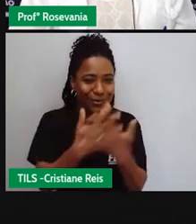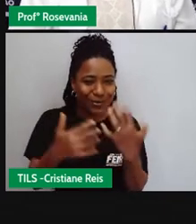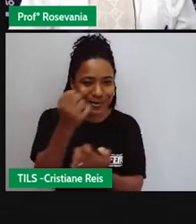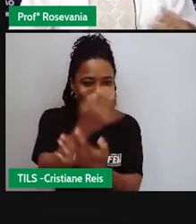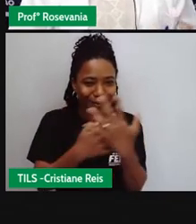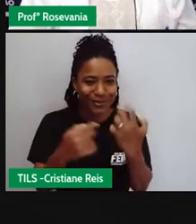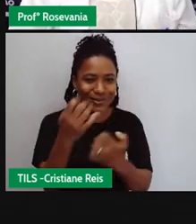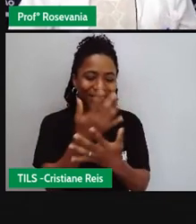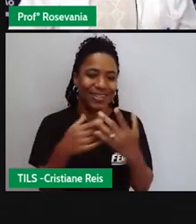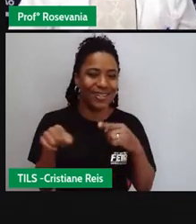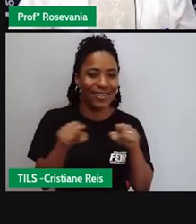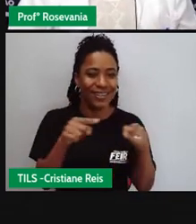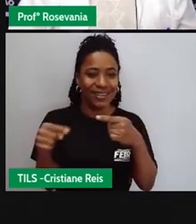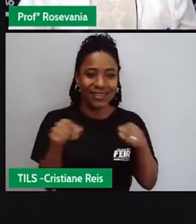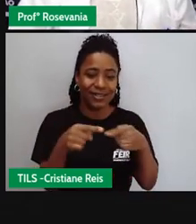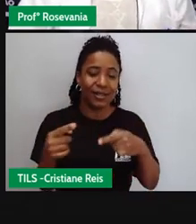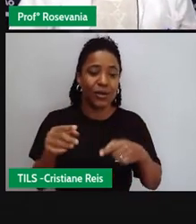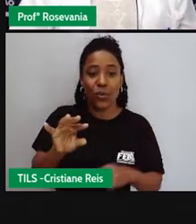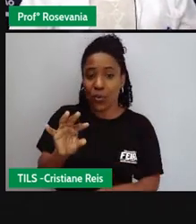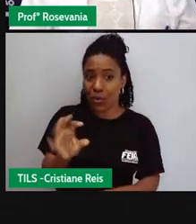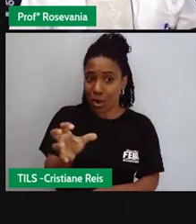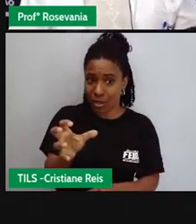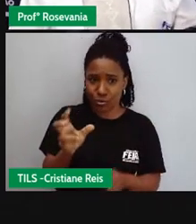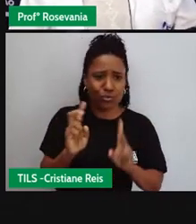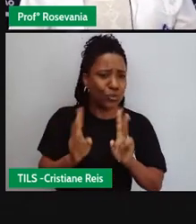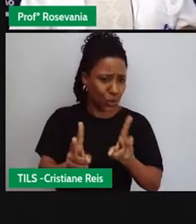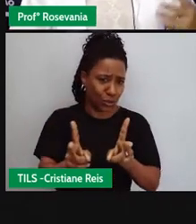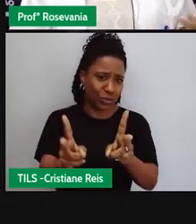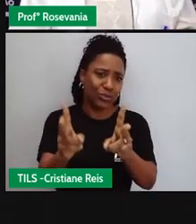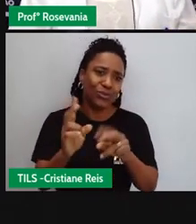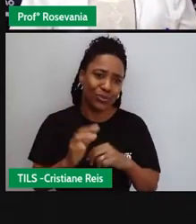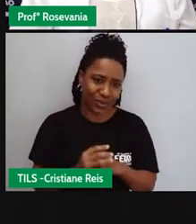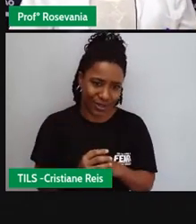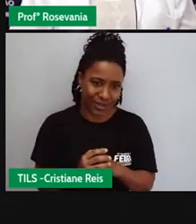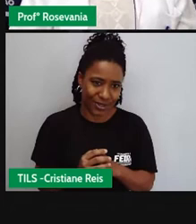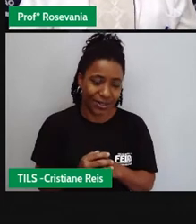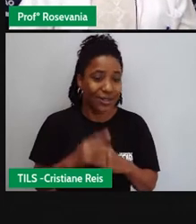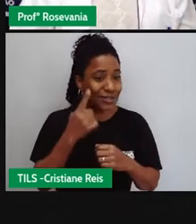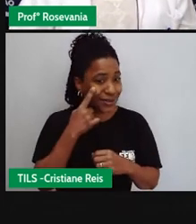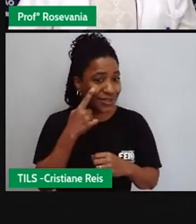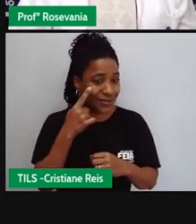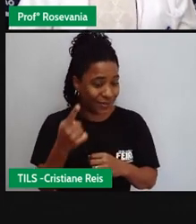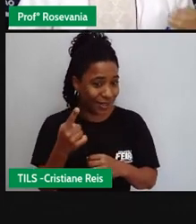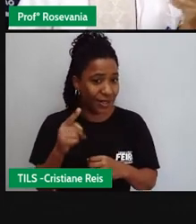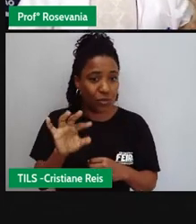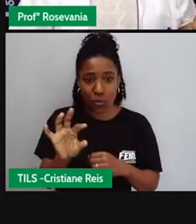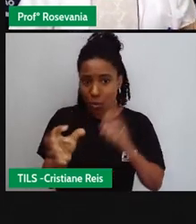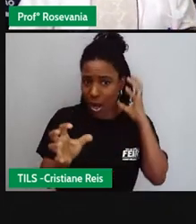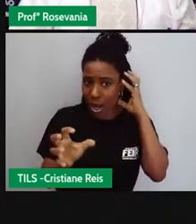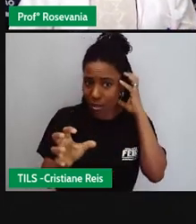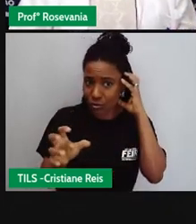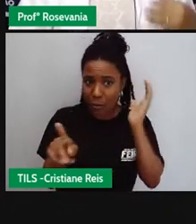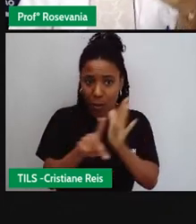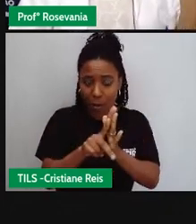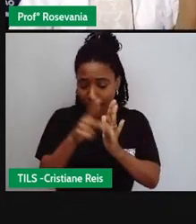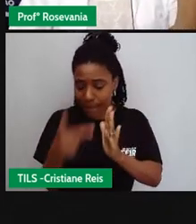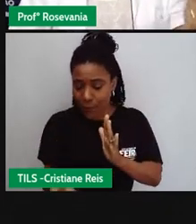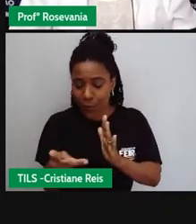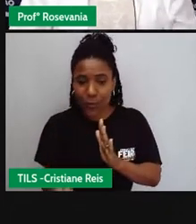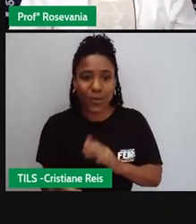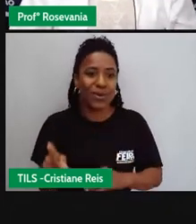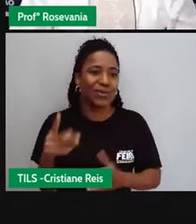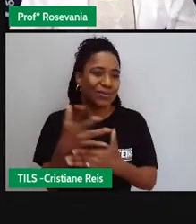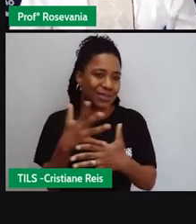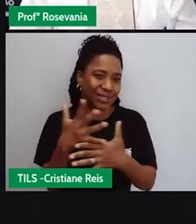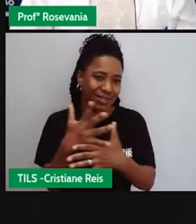das informações e o que é bom é são as informações locais, se você bota nas rádios locais, é claro, você tem informação local e ali